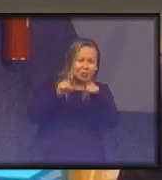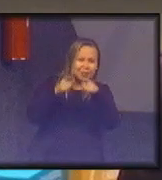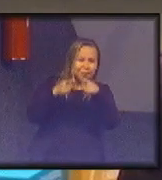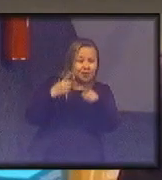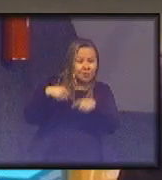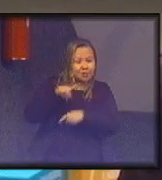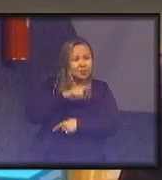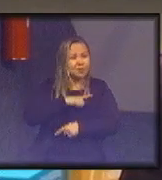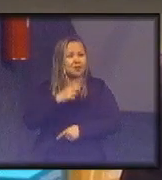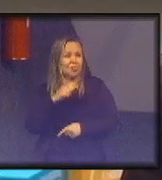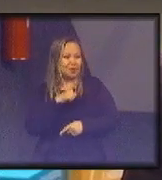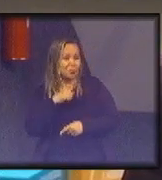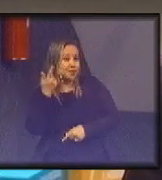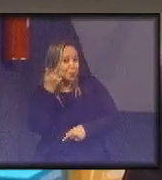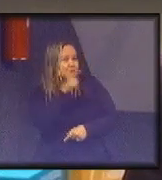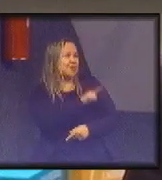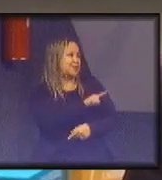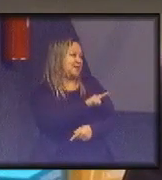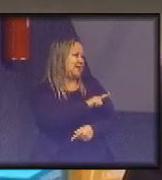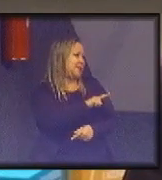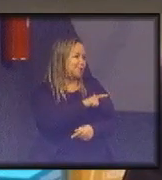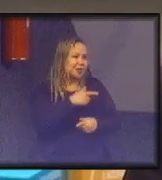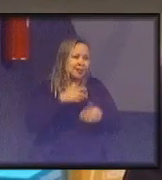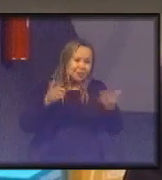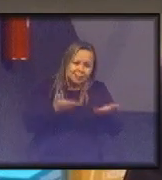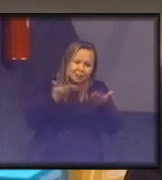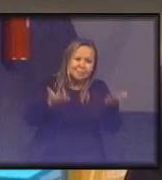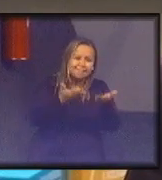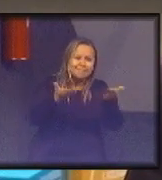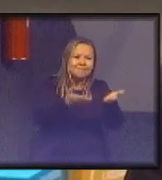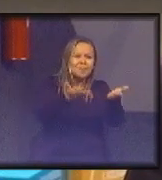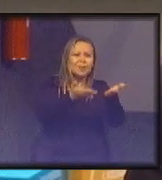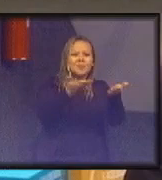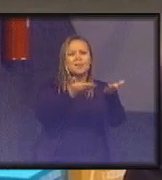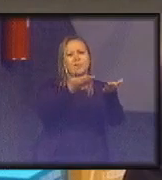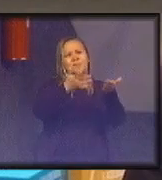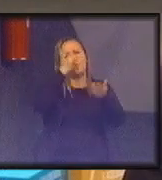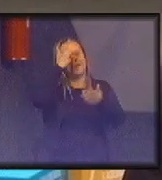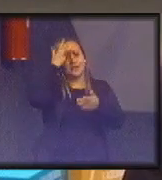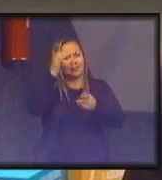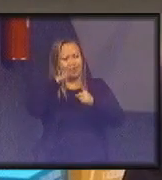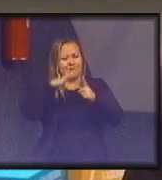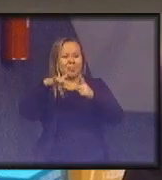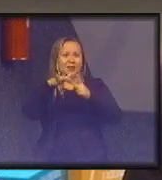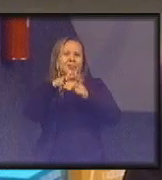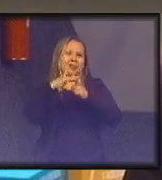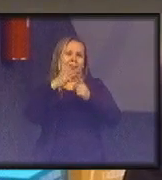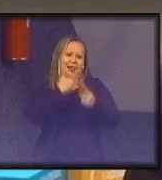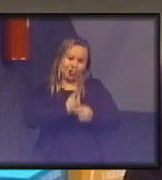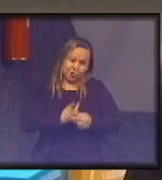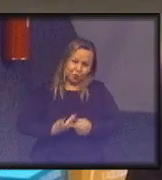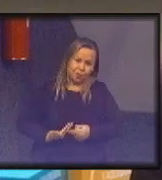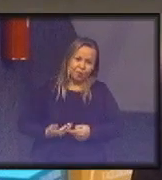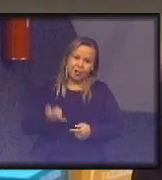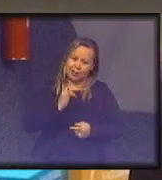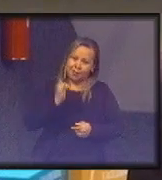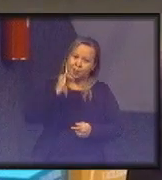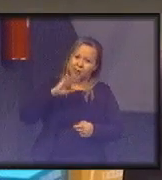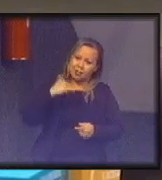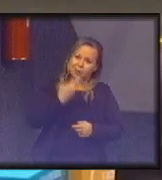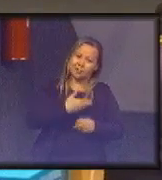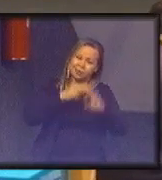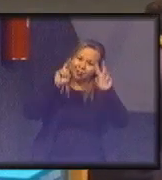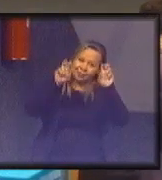tínhamos conseguido convencer, digamos assim, a sociedade e os governos da importância dos nossos